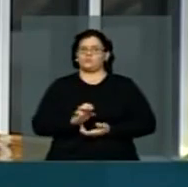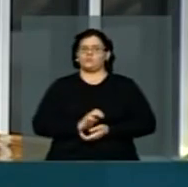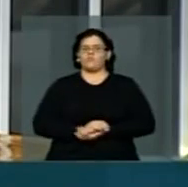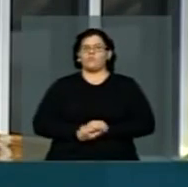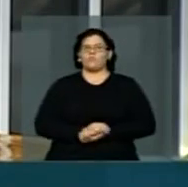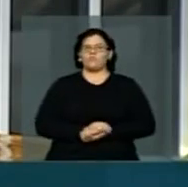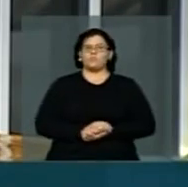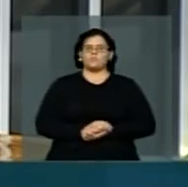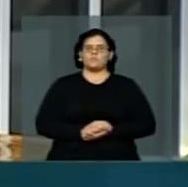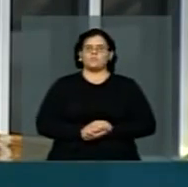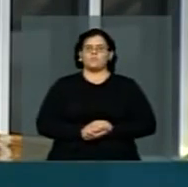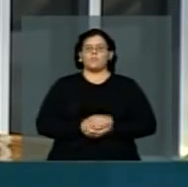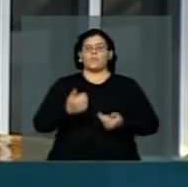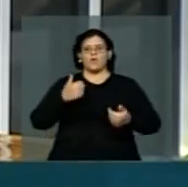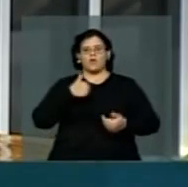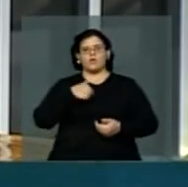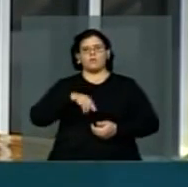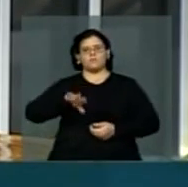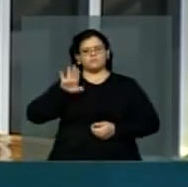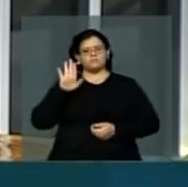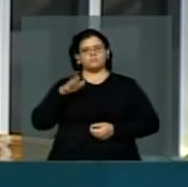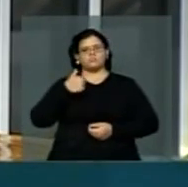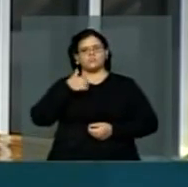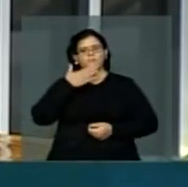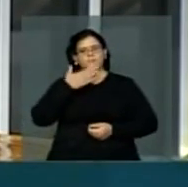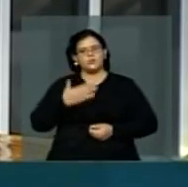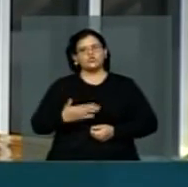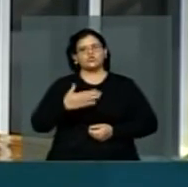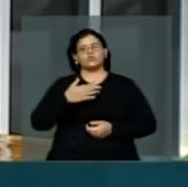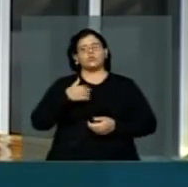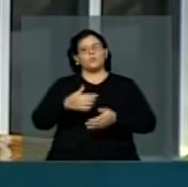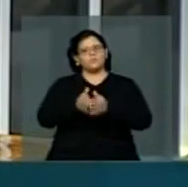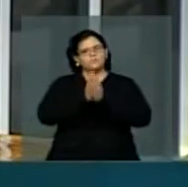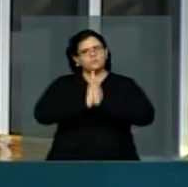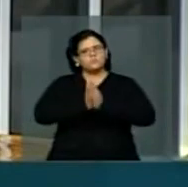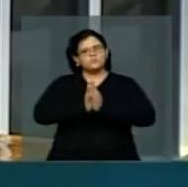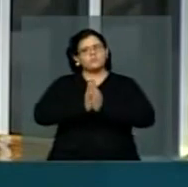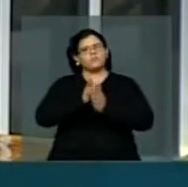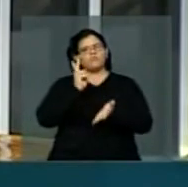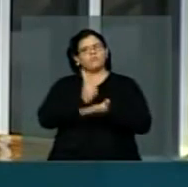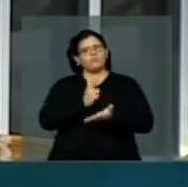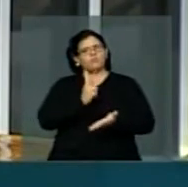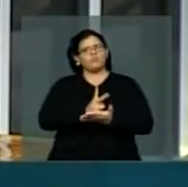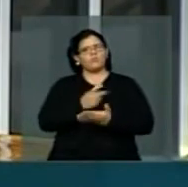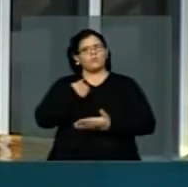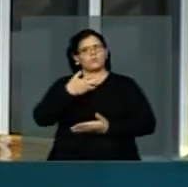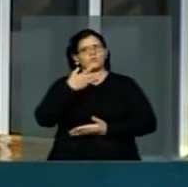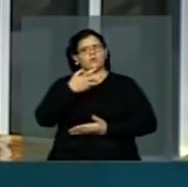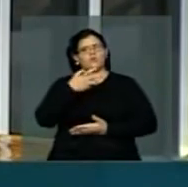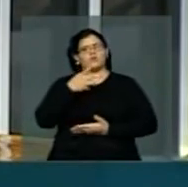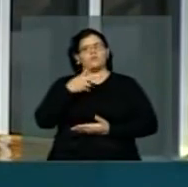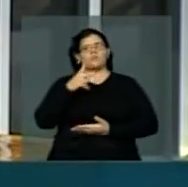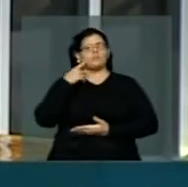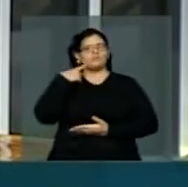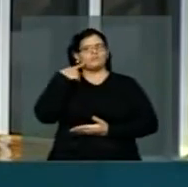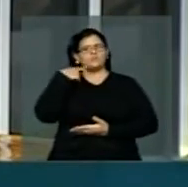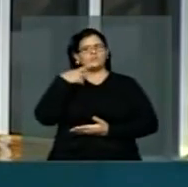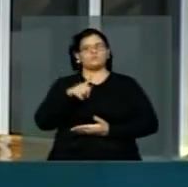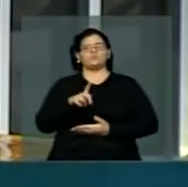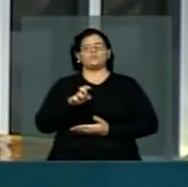Eleitoral Fica aqui, portanto, meu pedido meu apelo para que o Procurador-Geral da República